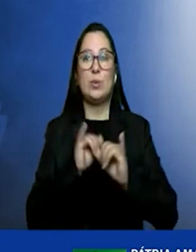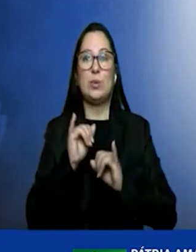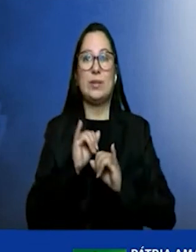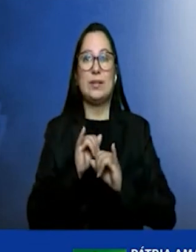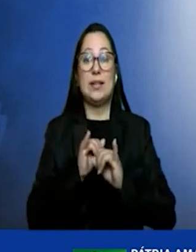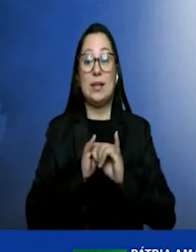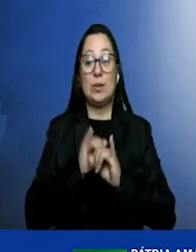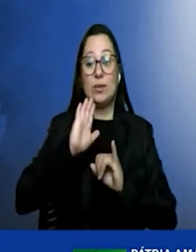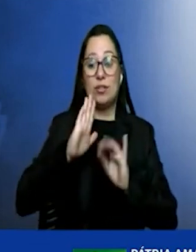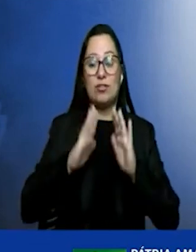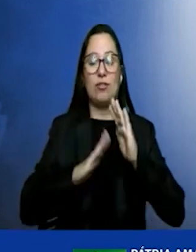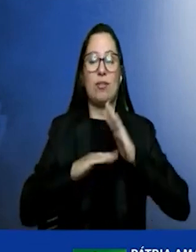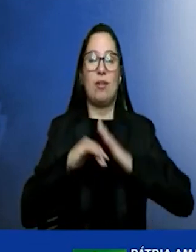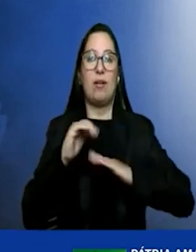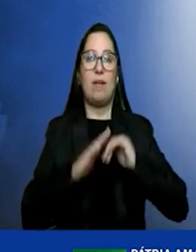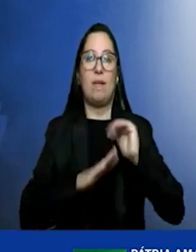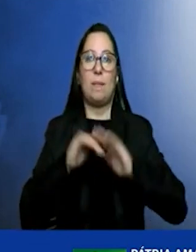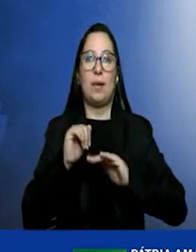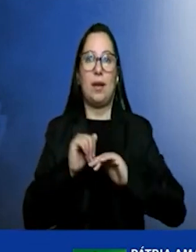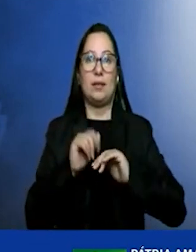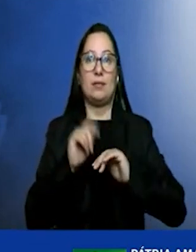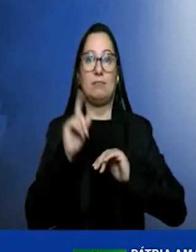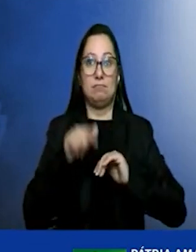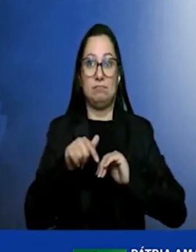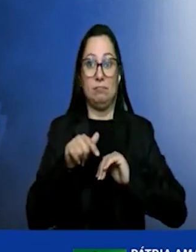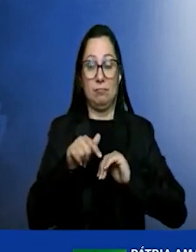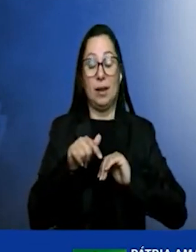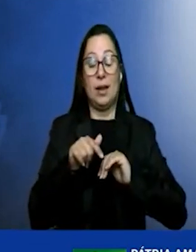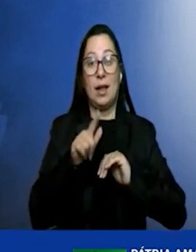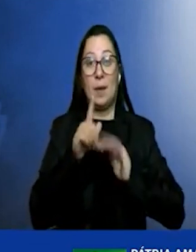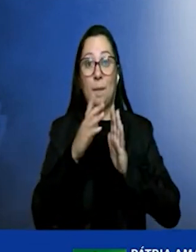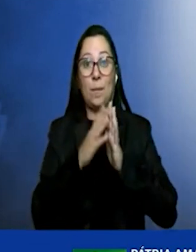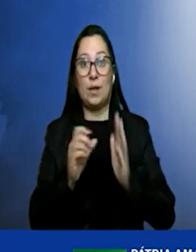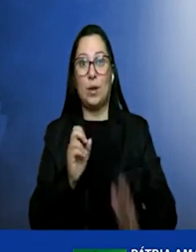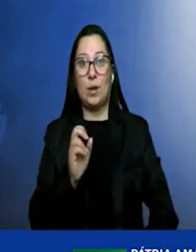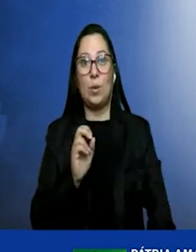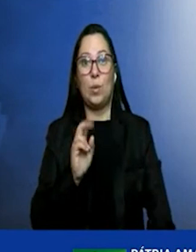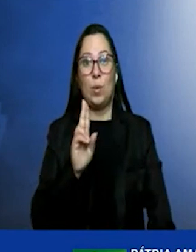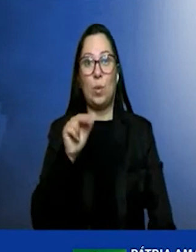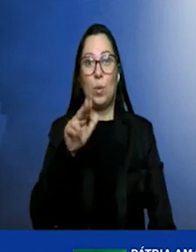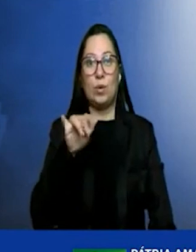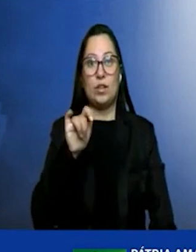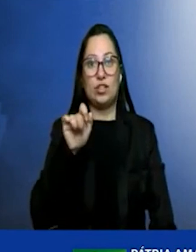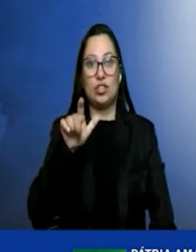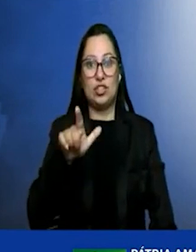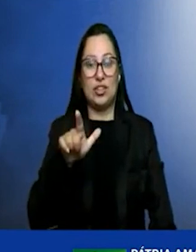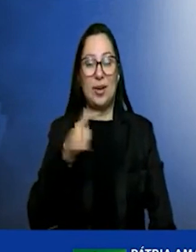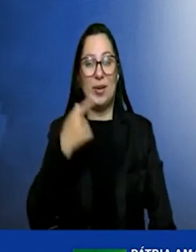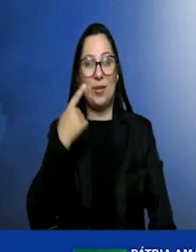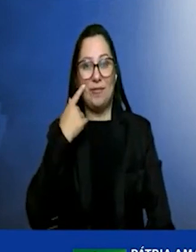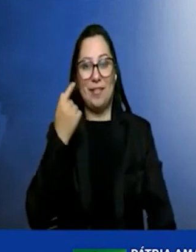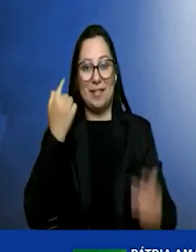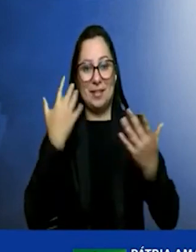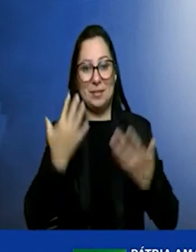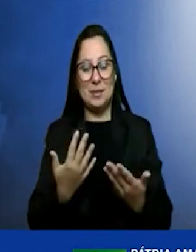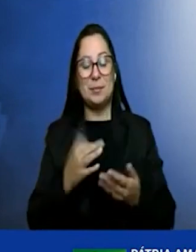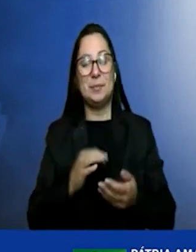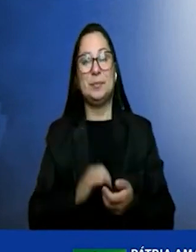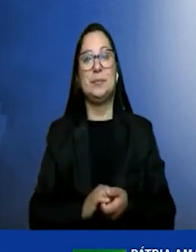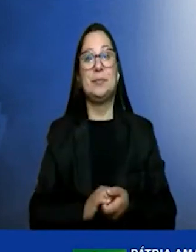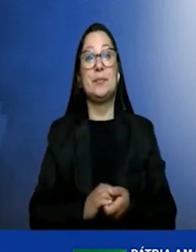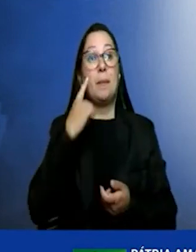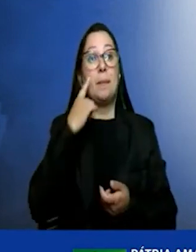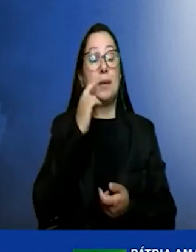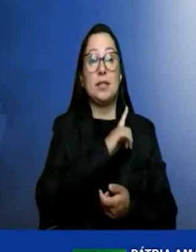praticando isso foi o case da Unigel que a gente acabou de ver enquanto que a gente olha ali governo o governo a expectativa é de